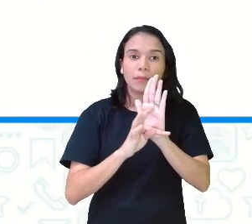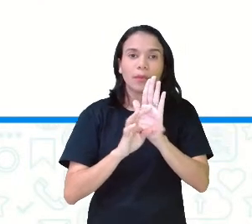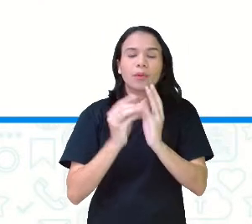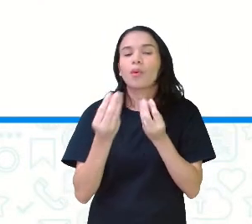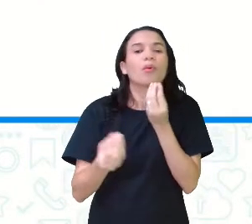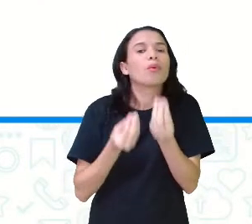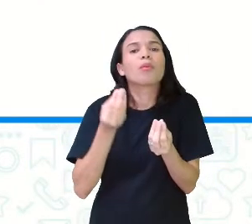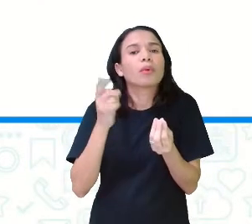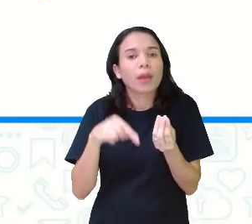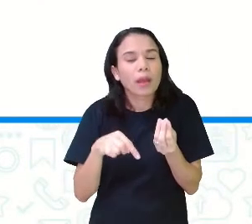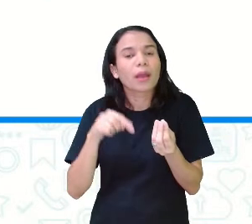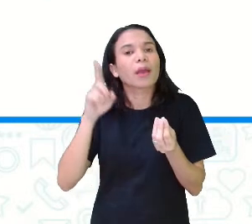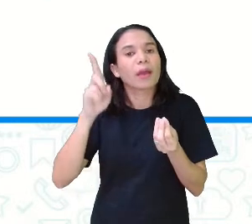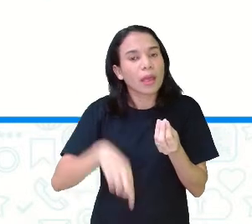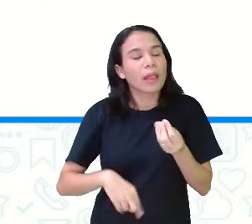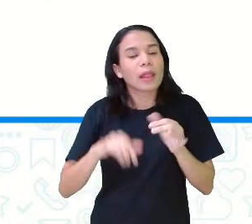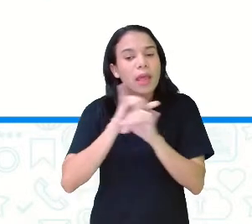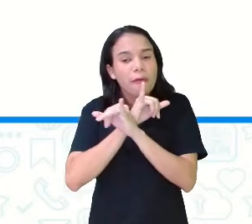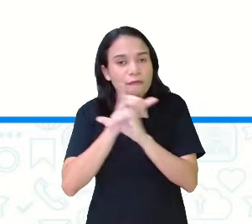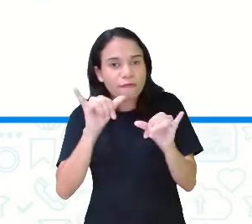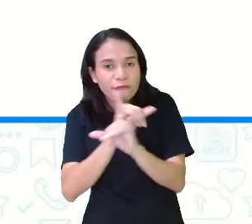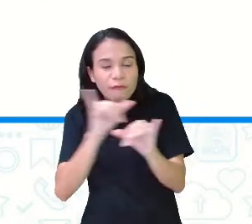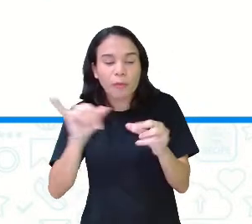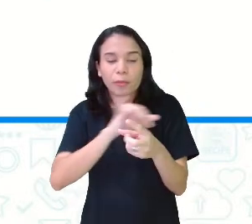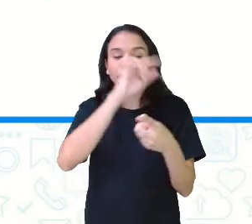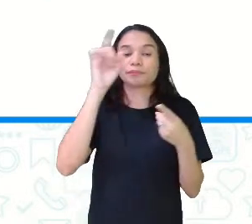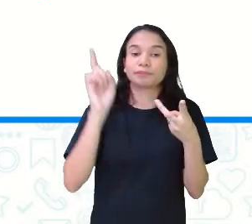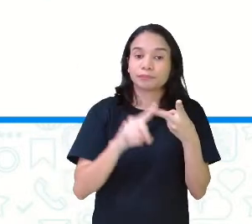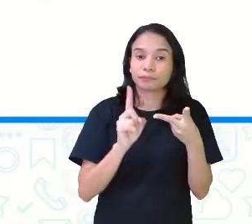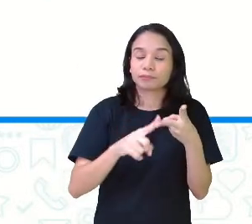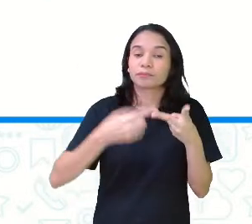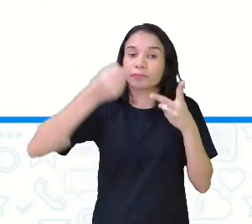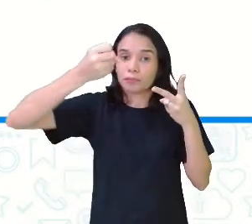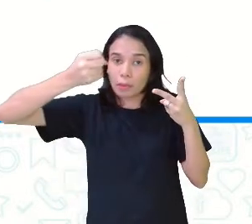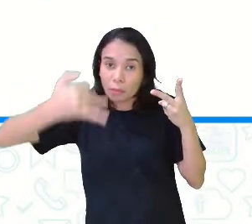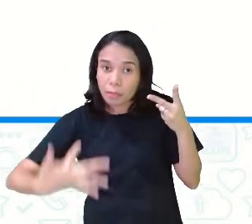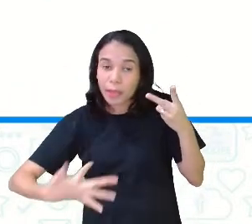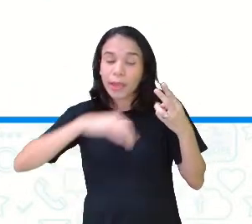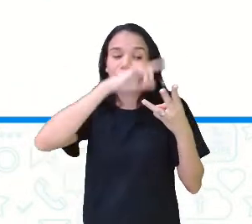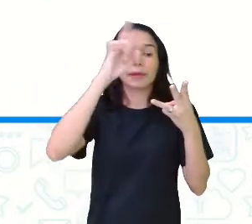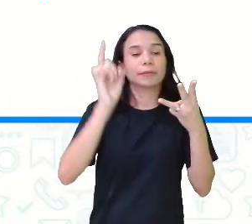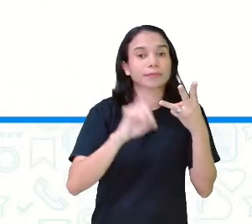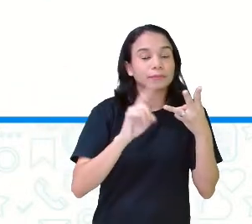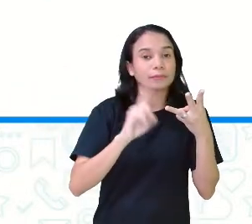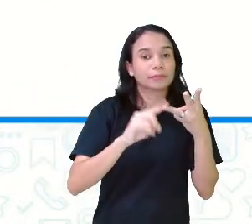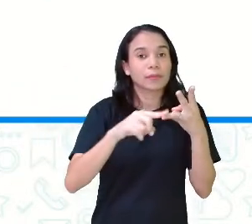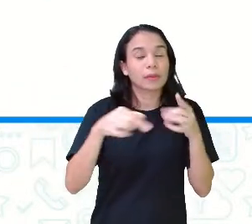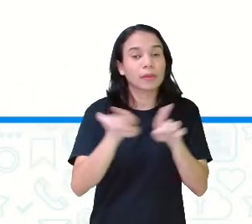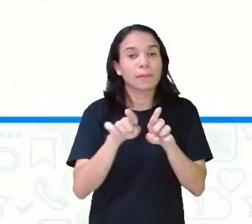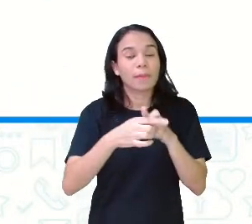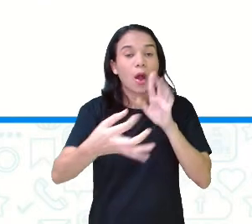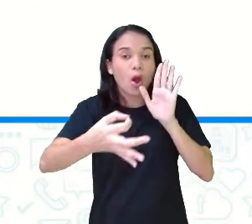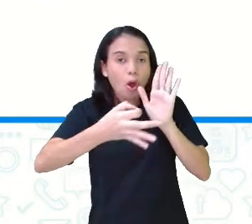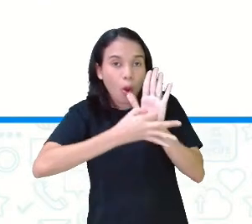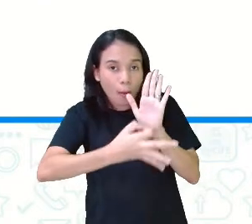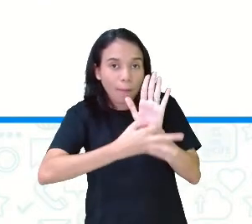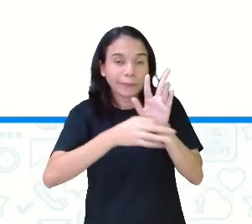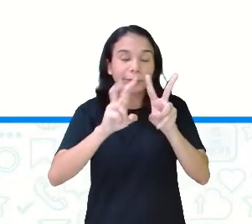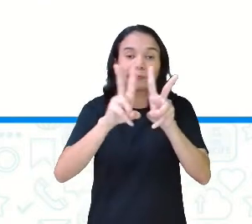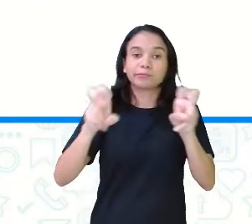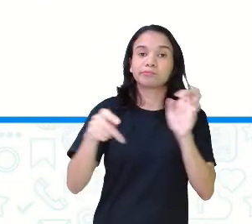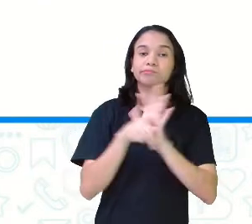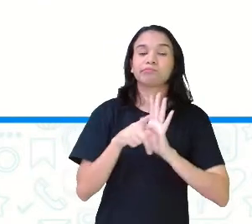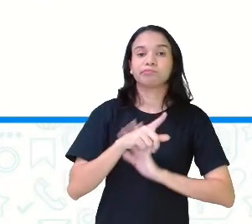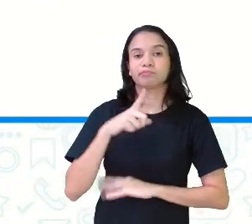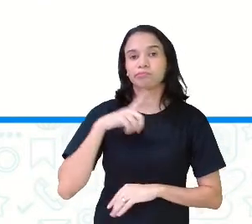esse gênero, professora? Ele é informativo, ele é descritivo e ele é opinativo sobre uma